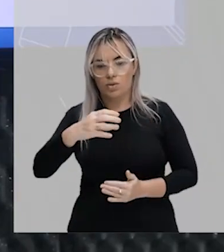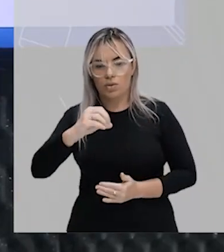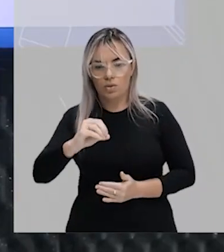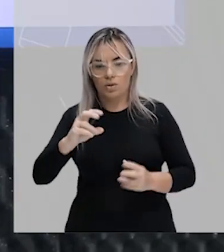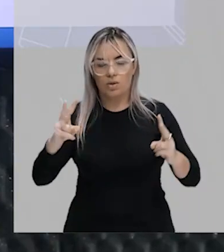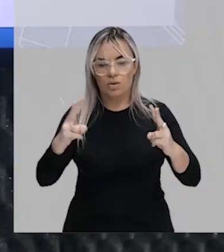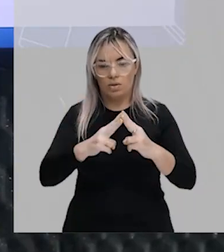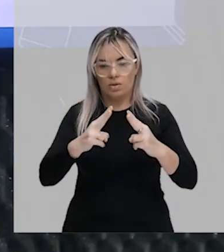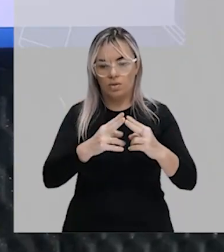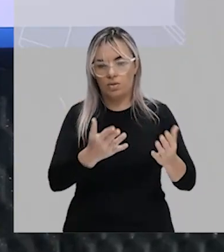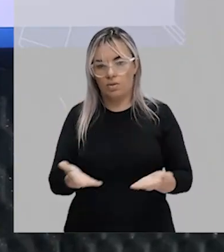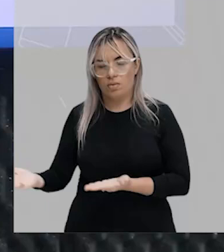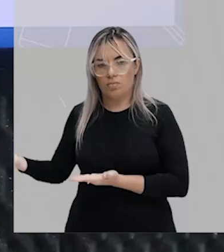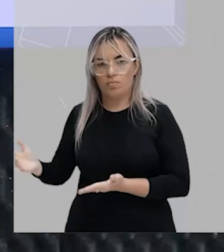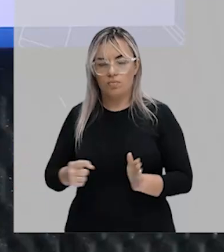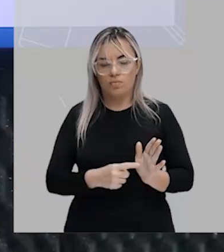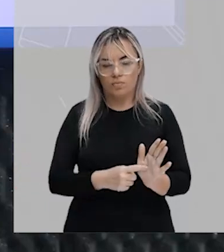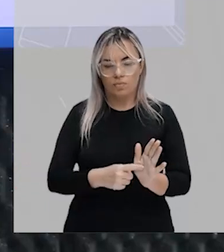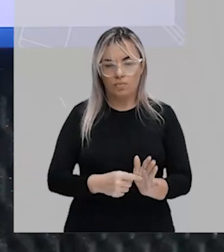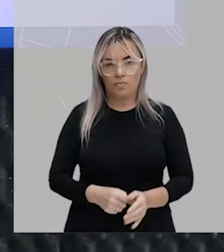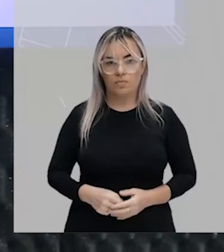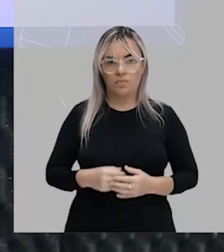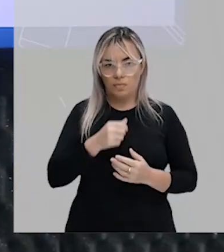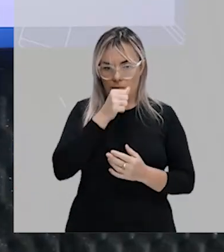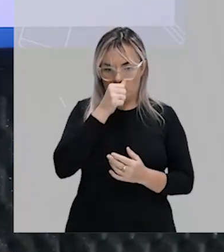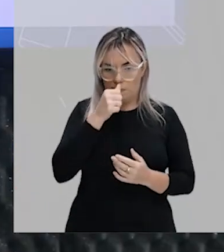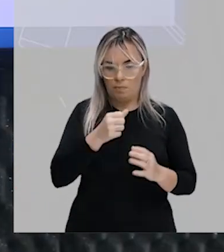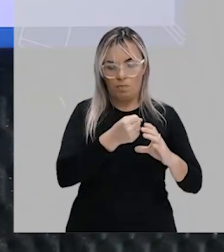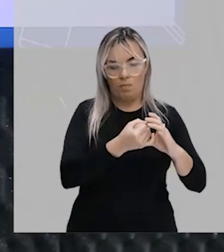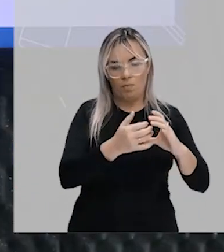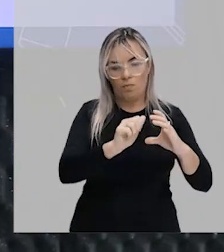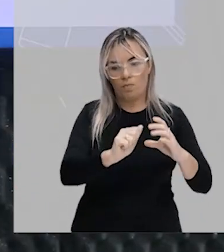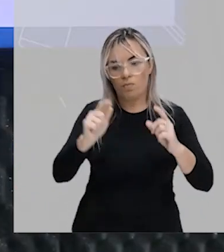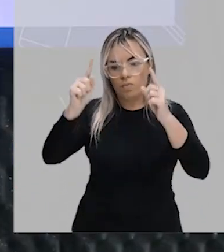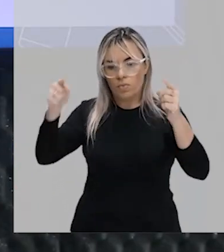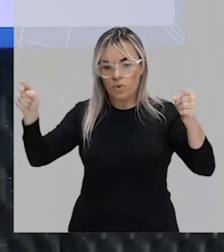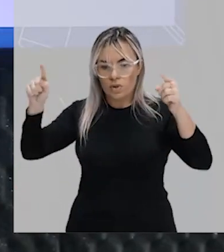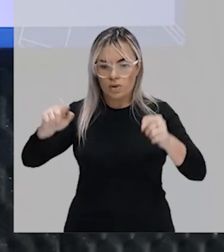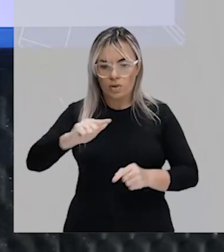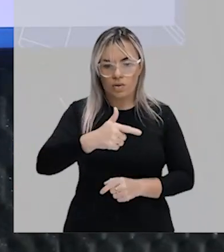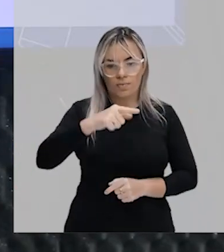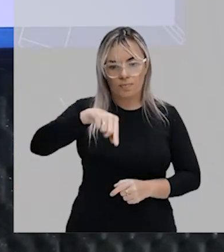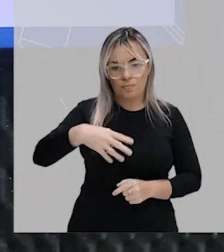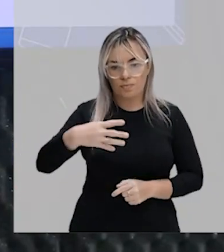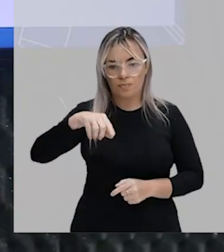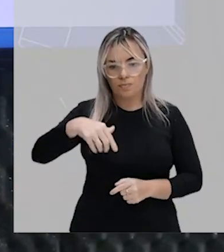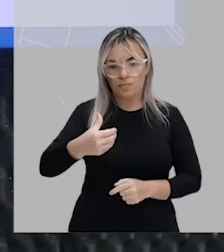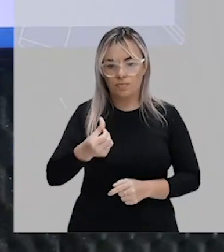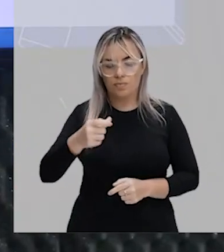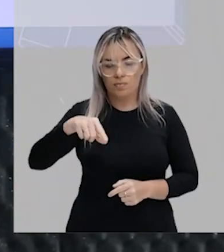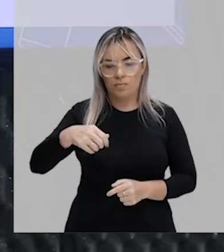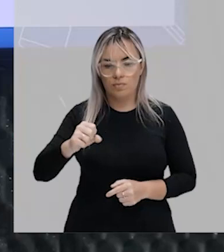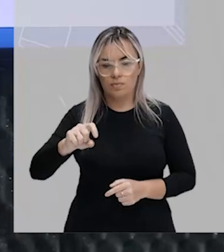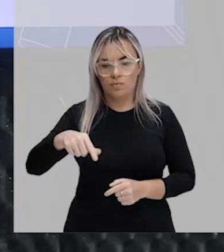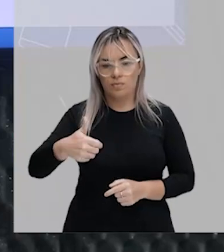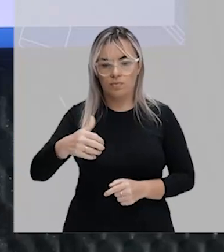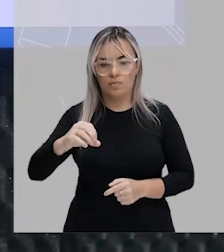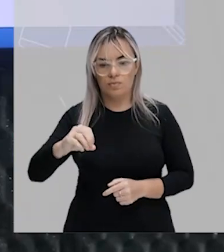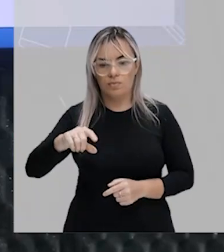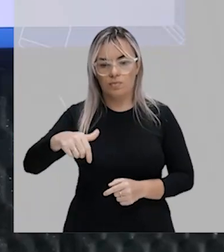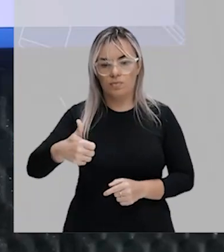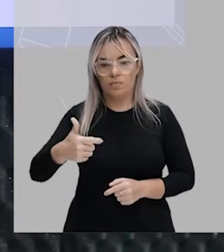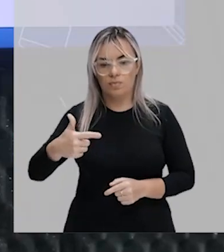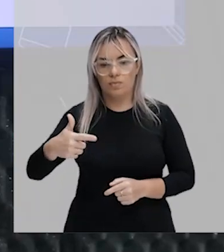esses elementos. Olha esse conjunto A. Quais os elementos dele? 2, 4, 6, 8,